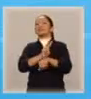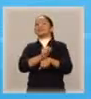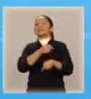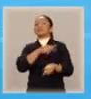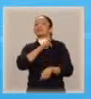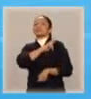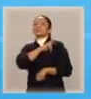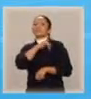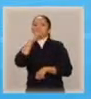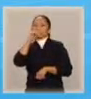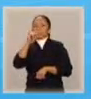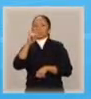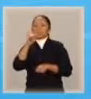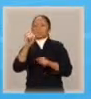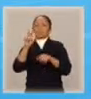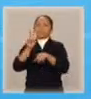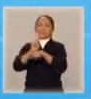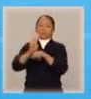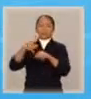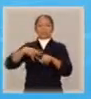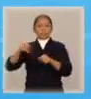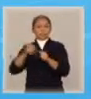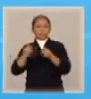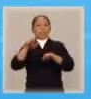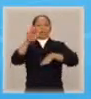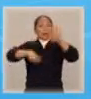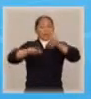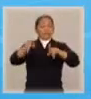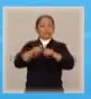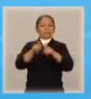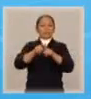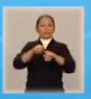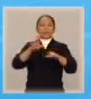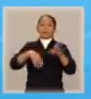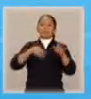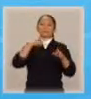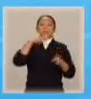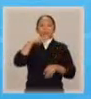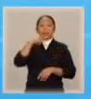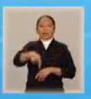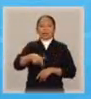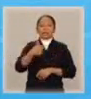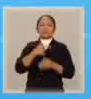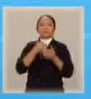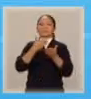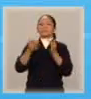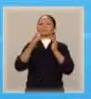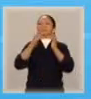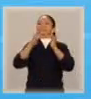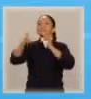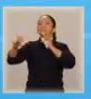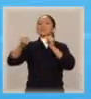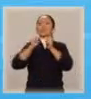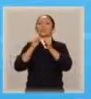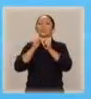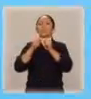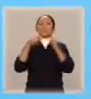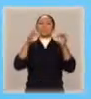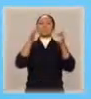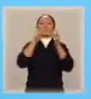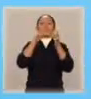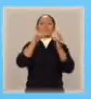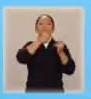criança e o outro cônjuge, na maioria das vezes faz com que os netos percam o vínculo afetivo com os avós.